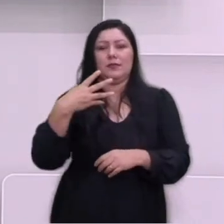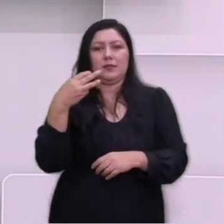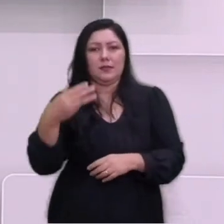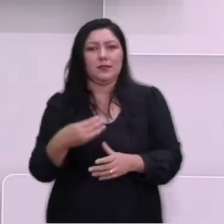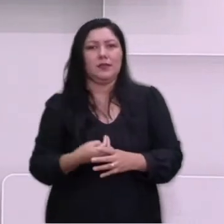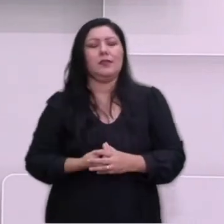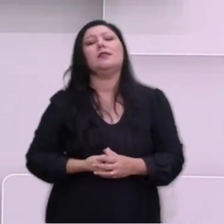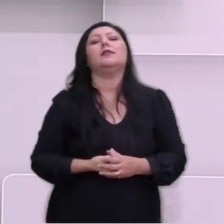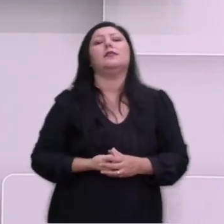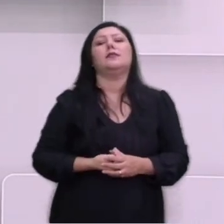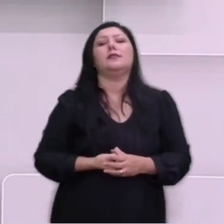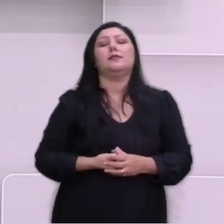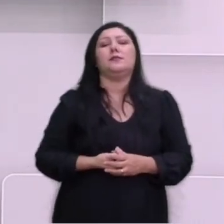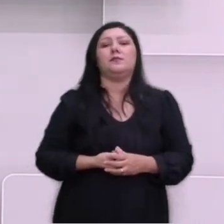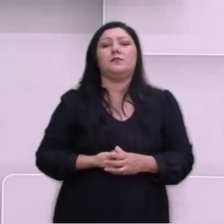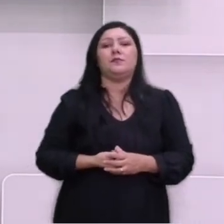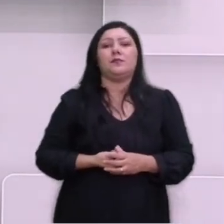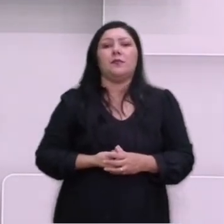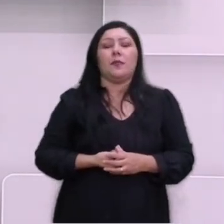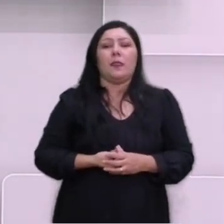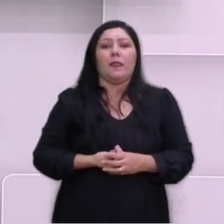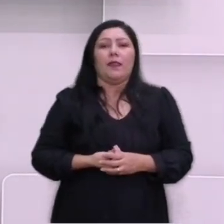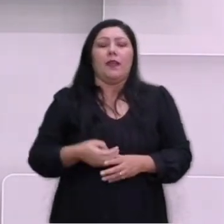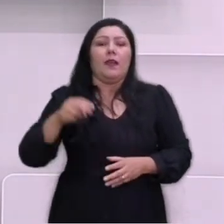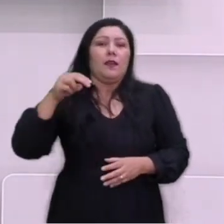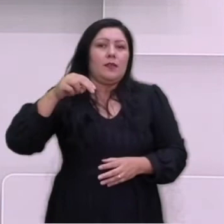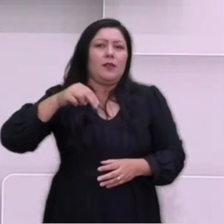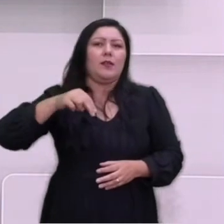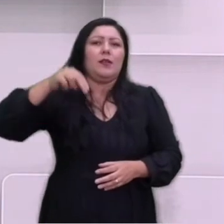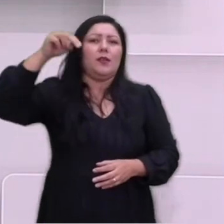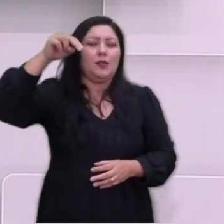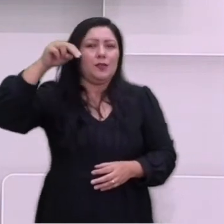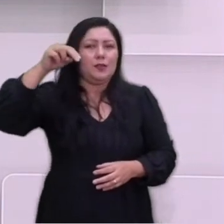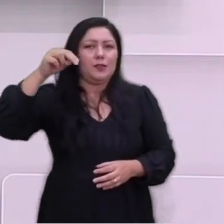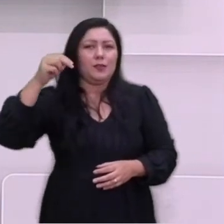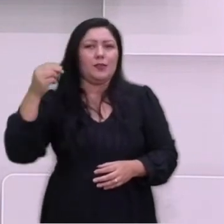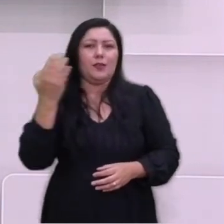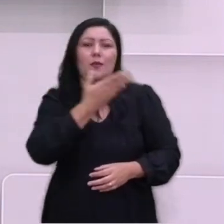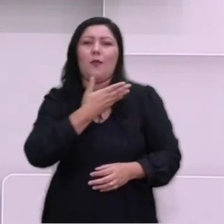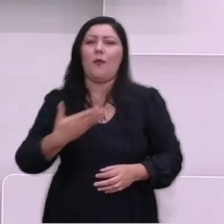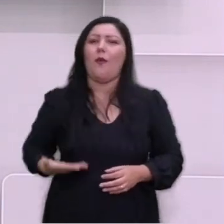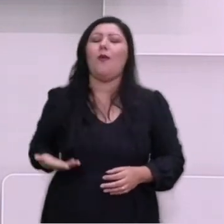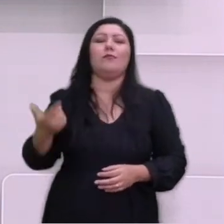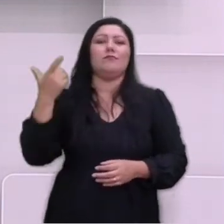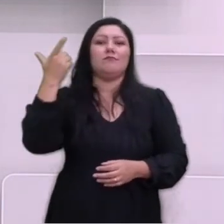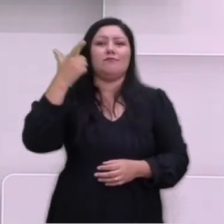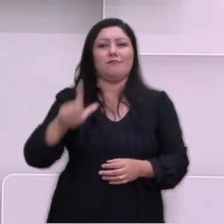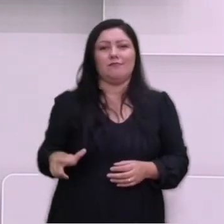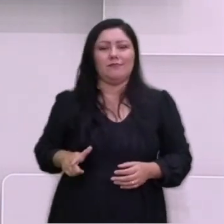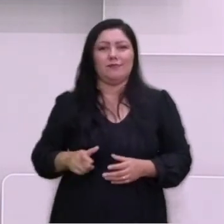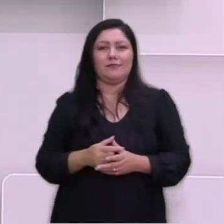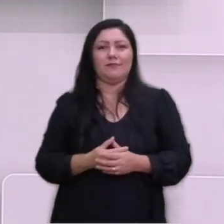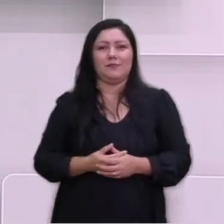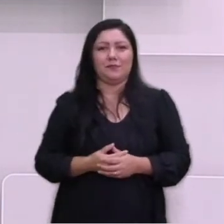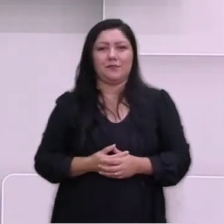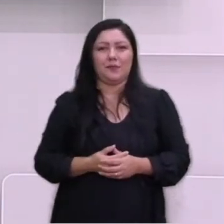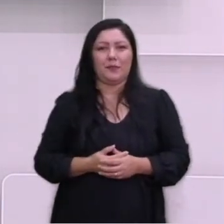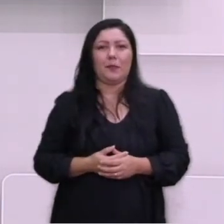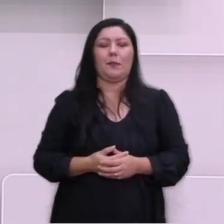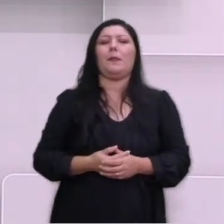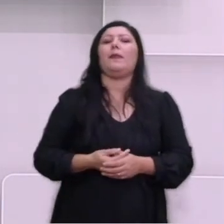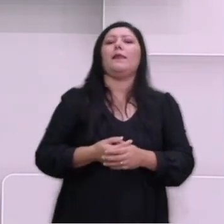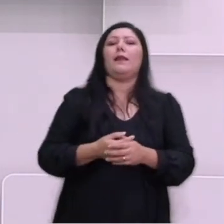norte do país é proclamada a República de Saló, um estado reconhecido somente pelos países do eixo. Em